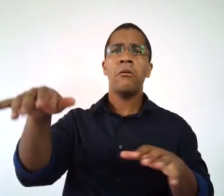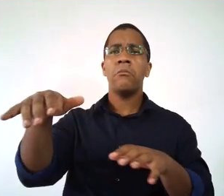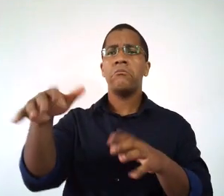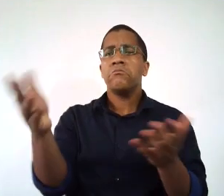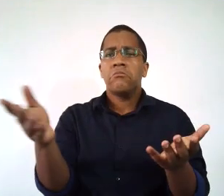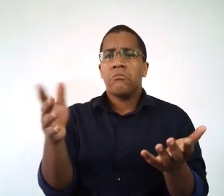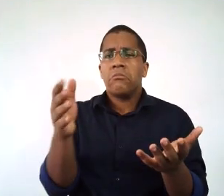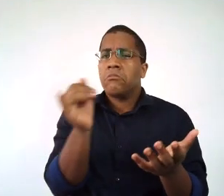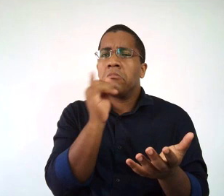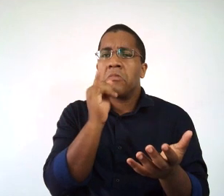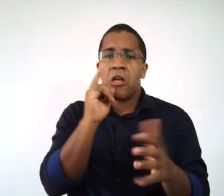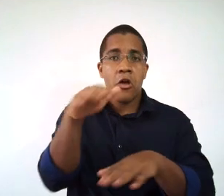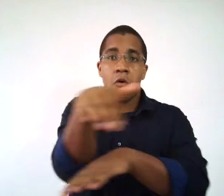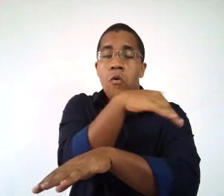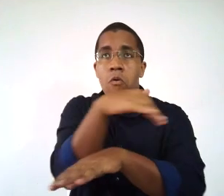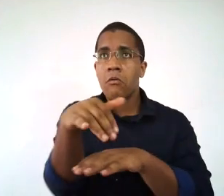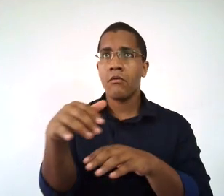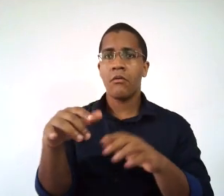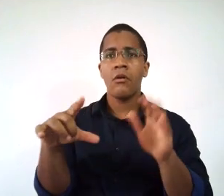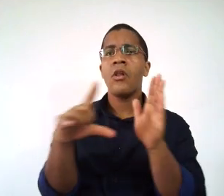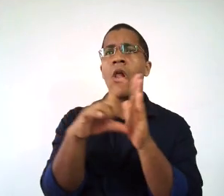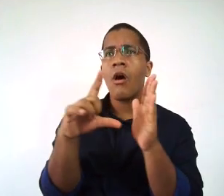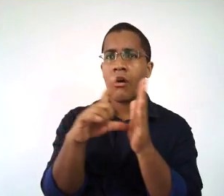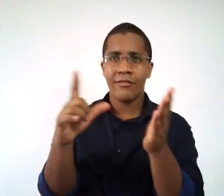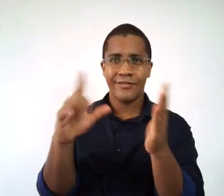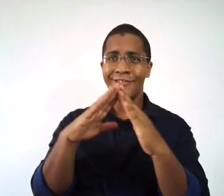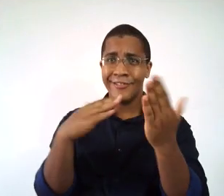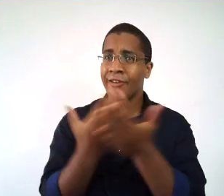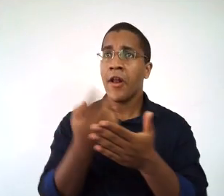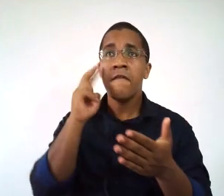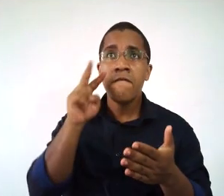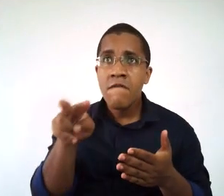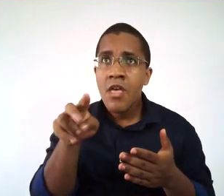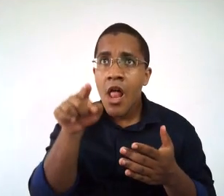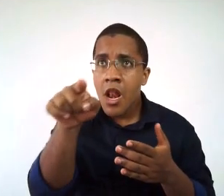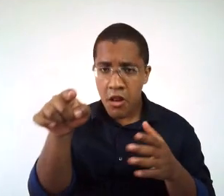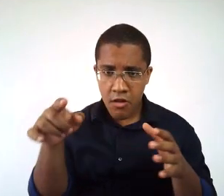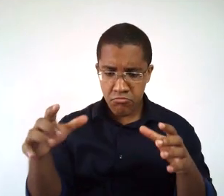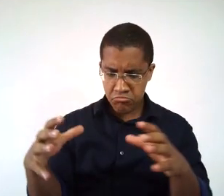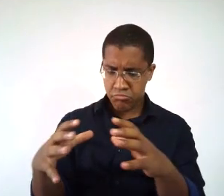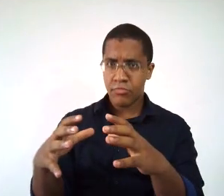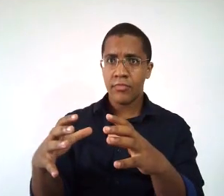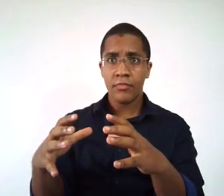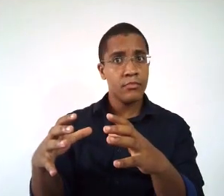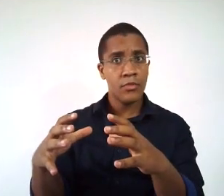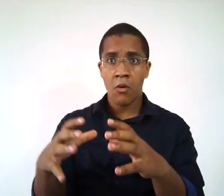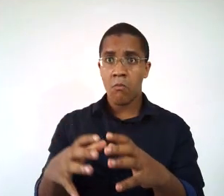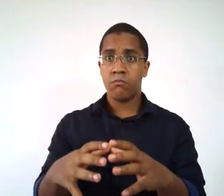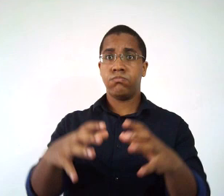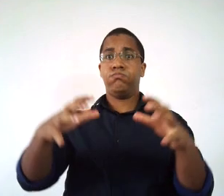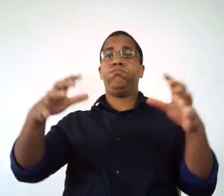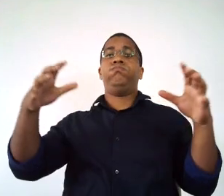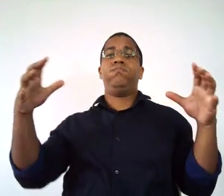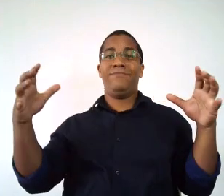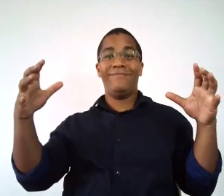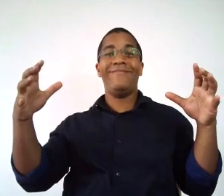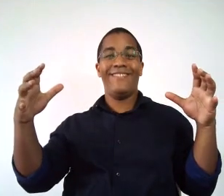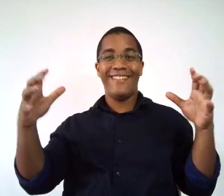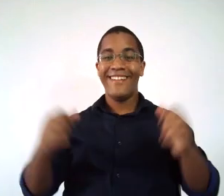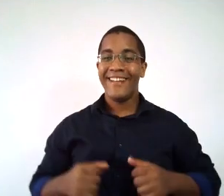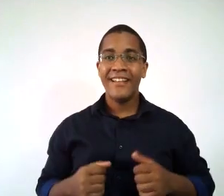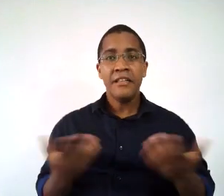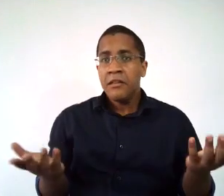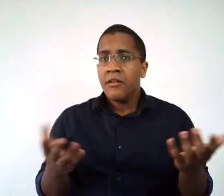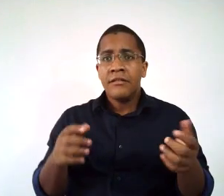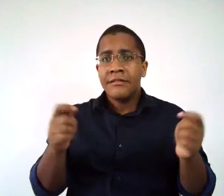tamanho comumente visto nas ruas, em lojas, na nossa escola. Então, são atividades